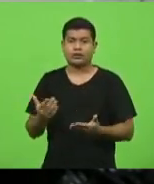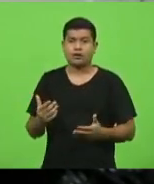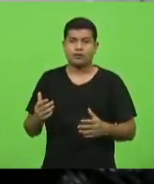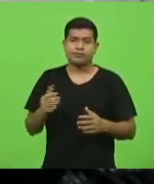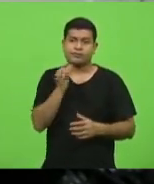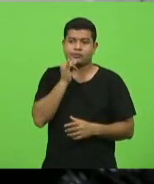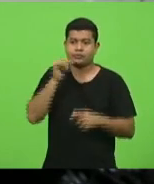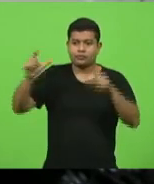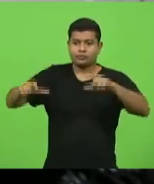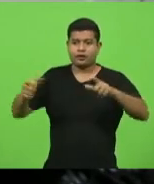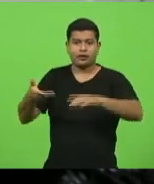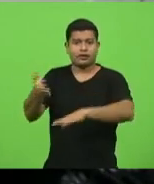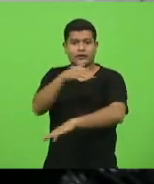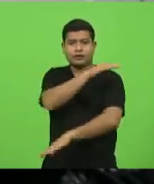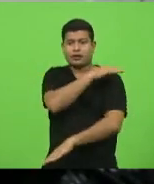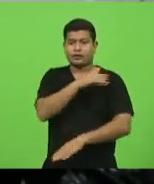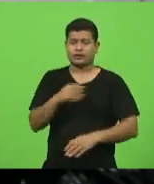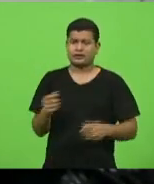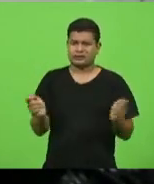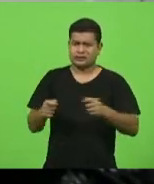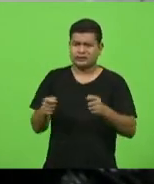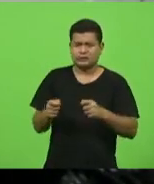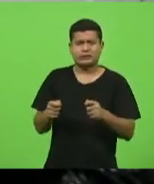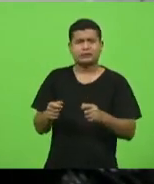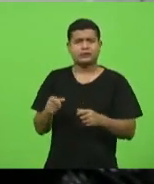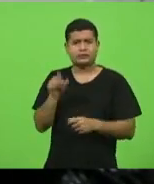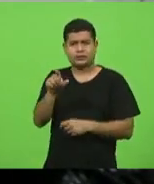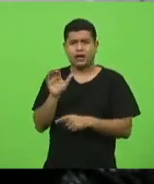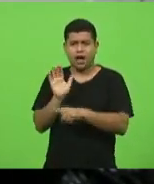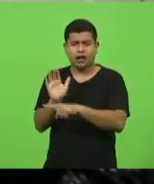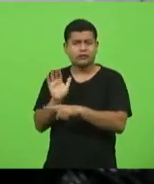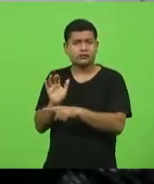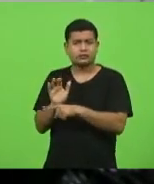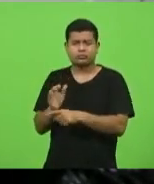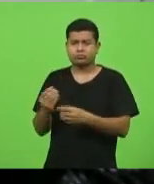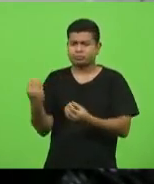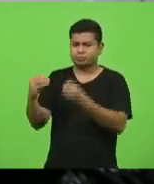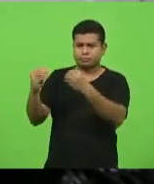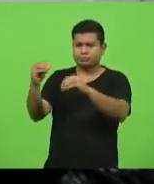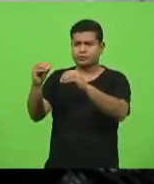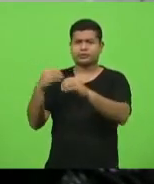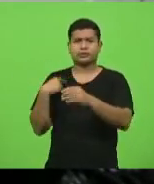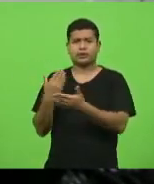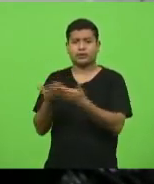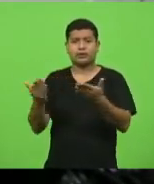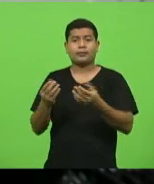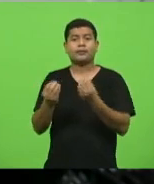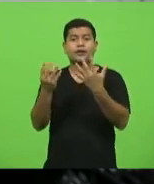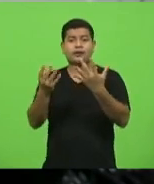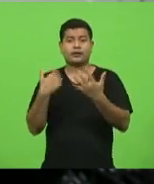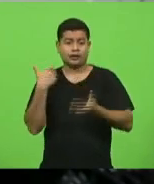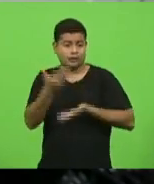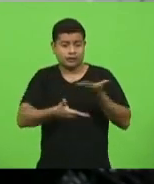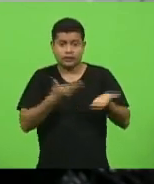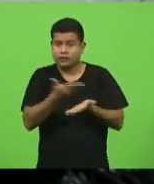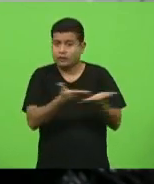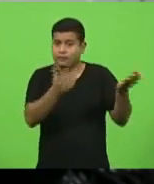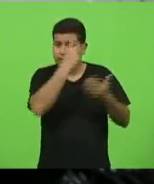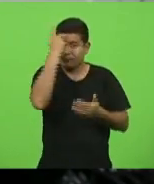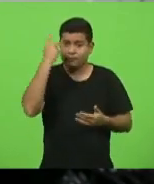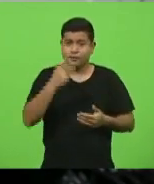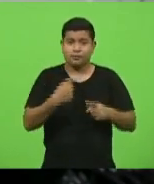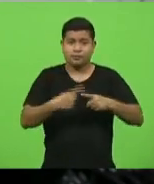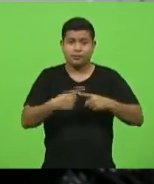tem condições de abranger um hospital, para que a possa atender as pessoas nesse momento que elas mais precisam.